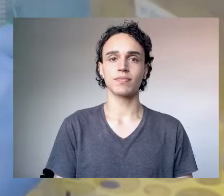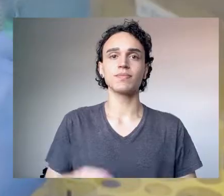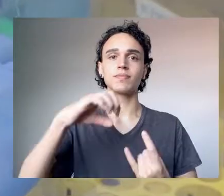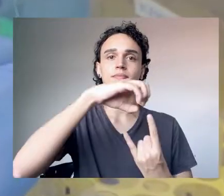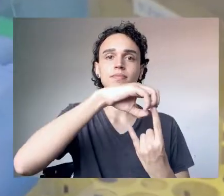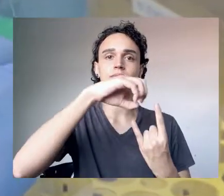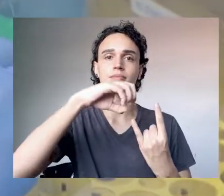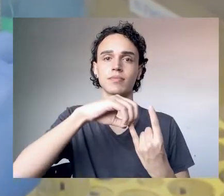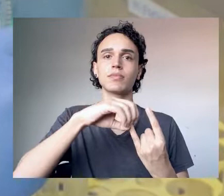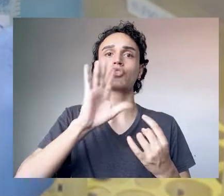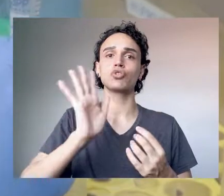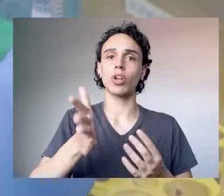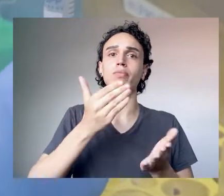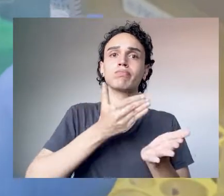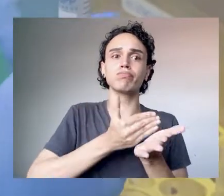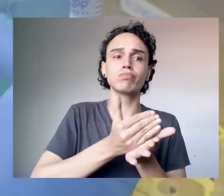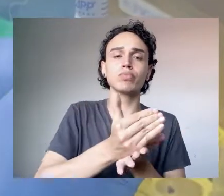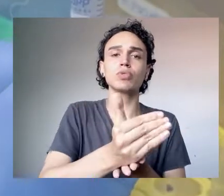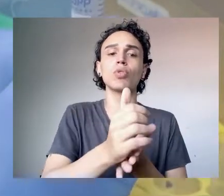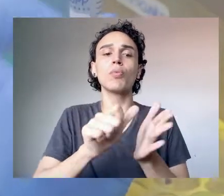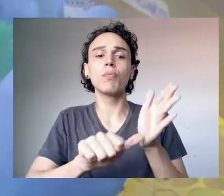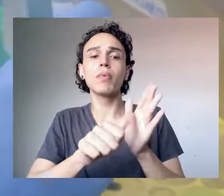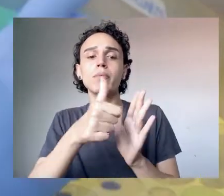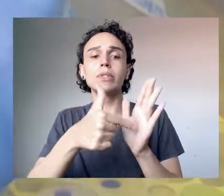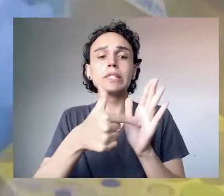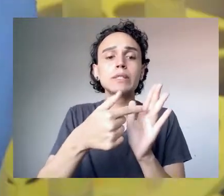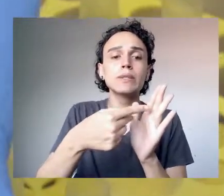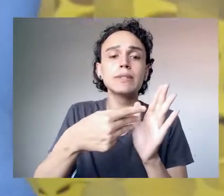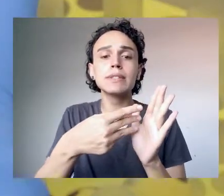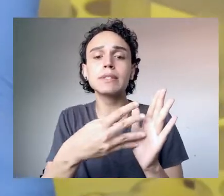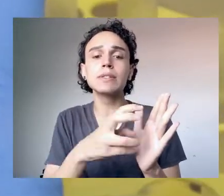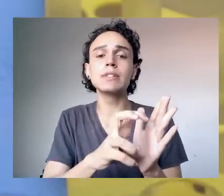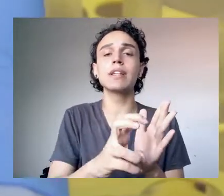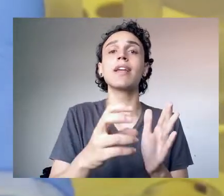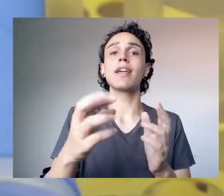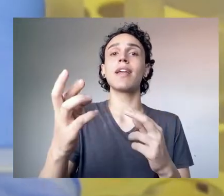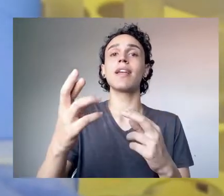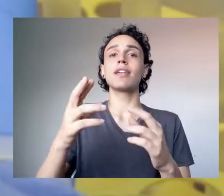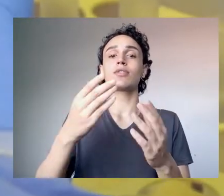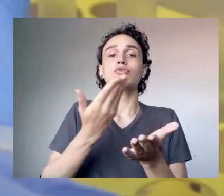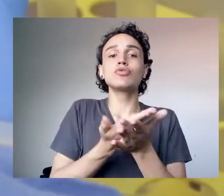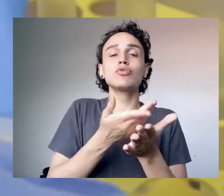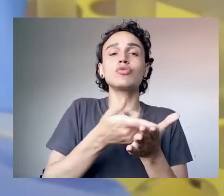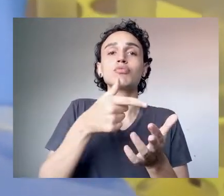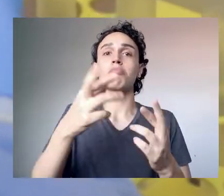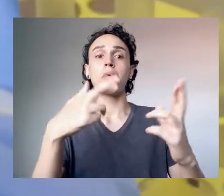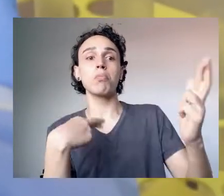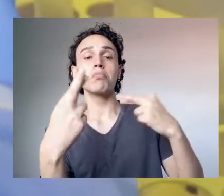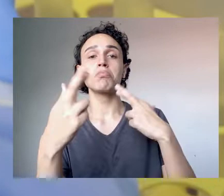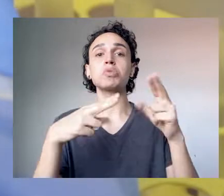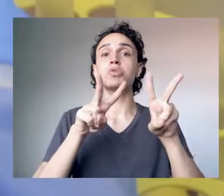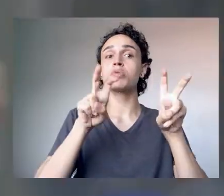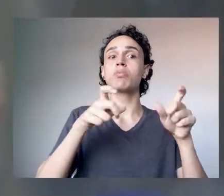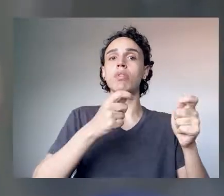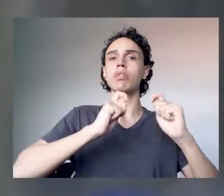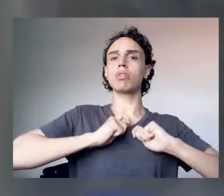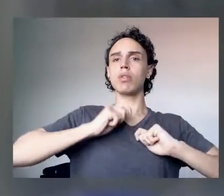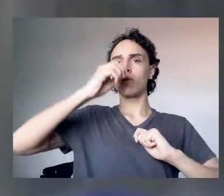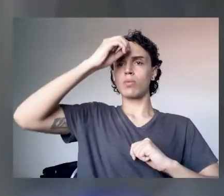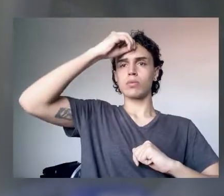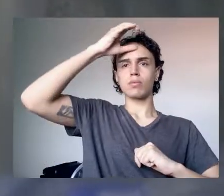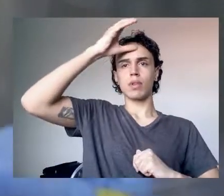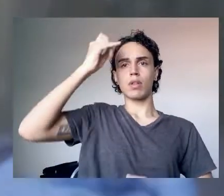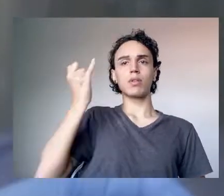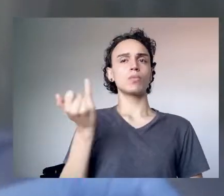A Fundação Oswaldo Cruz obteve os primeiros resultados de um estudo que traz contribuições importantes para a